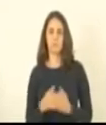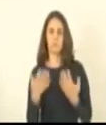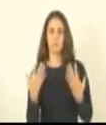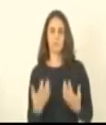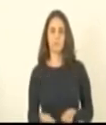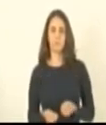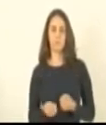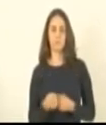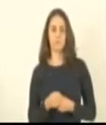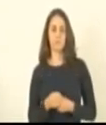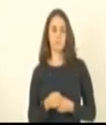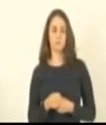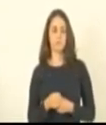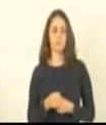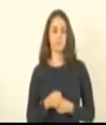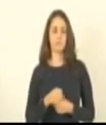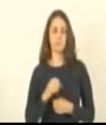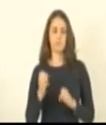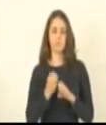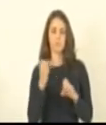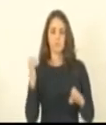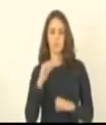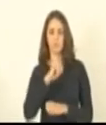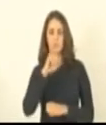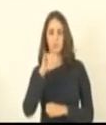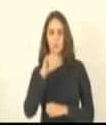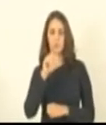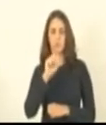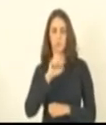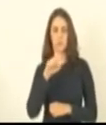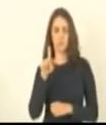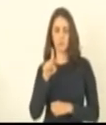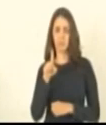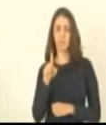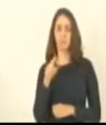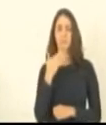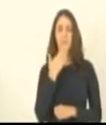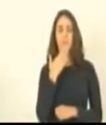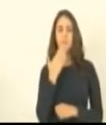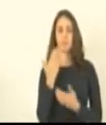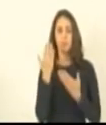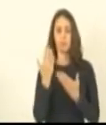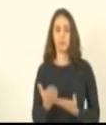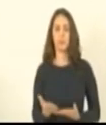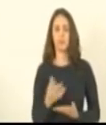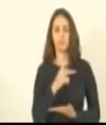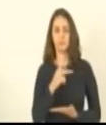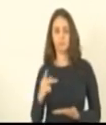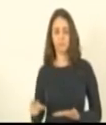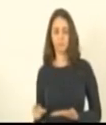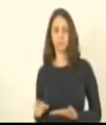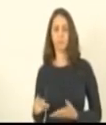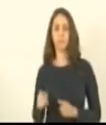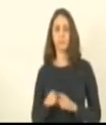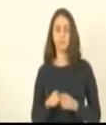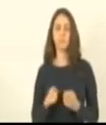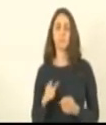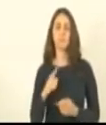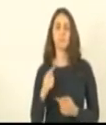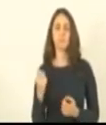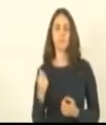mesa a solicitação do deputado Zé Esmeraldo ou se deputado eu gostaria de pedir Vossa Excelência que também faça